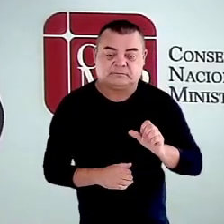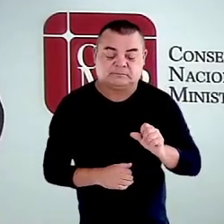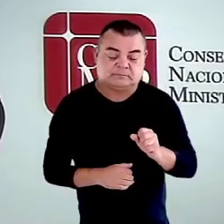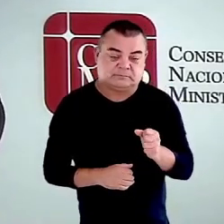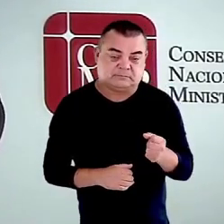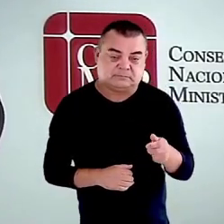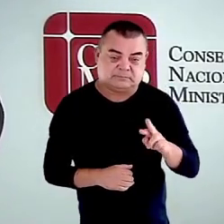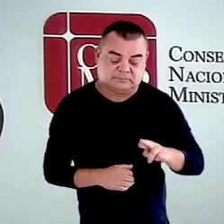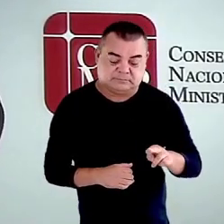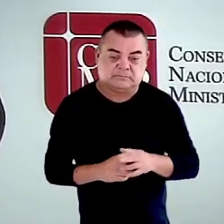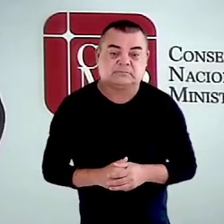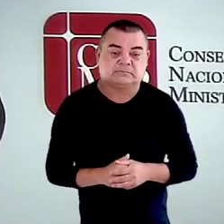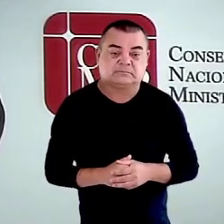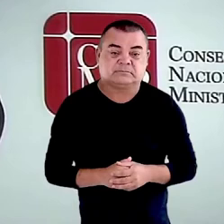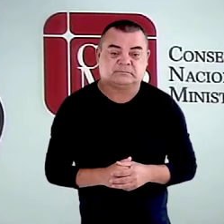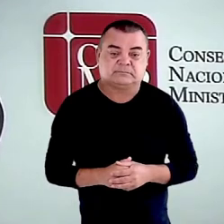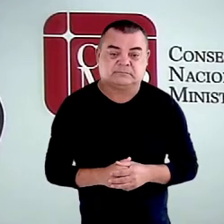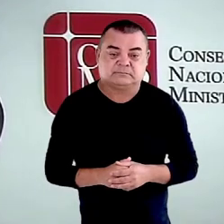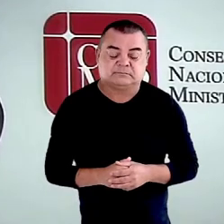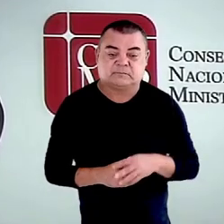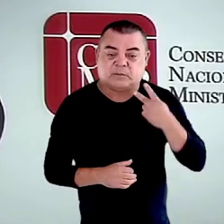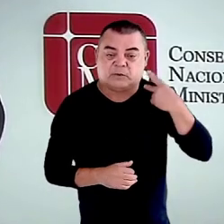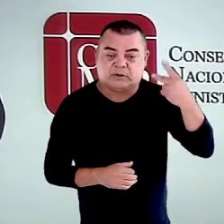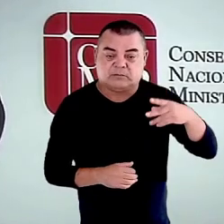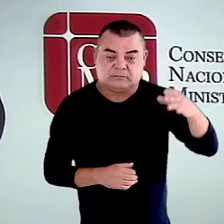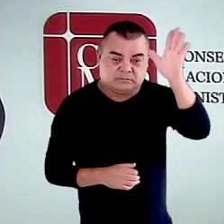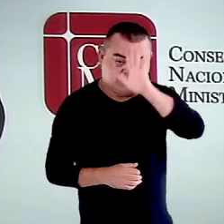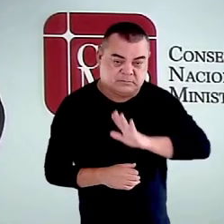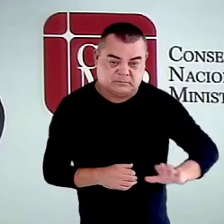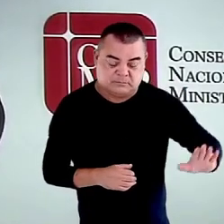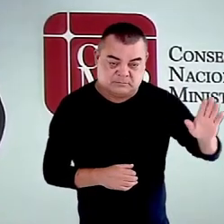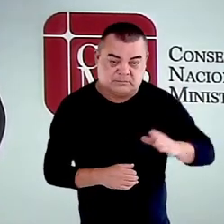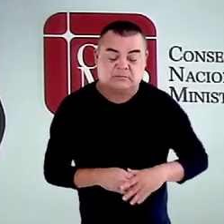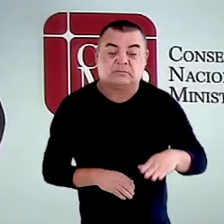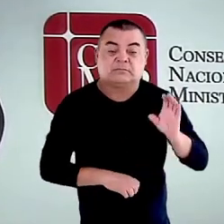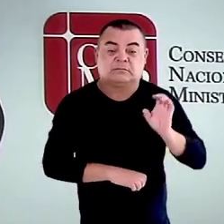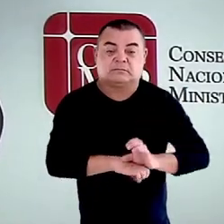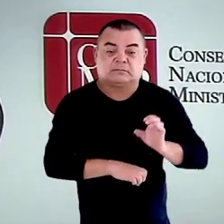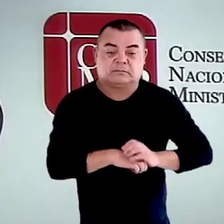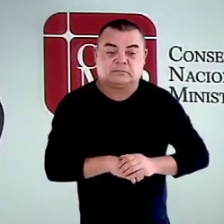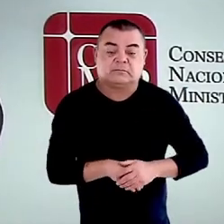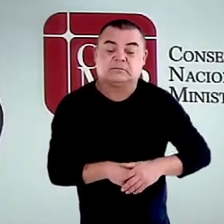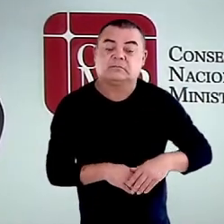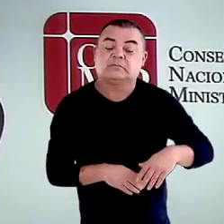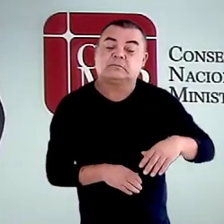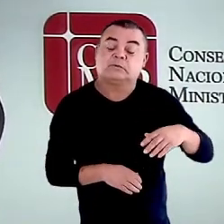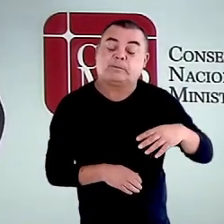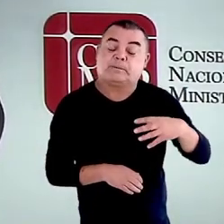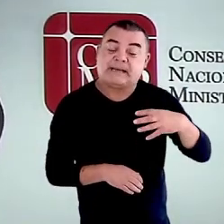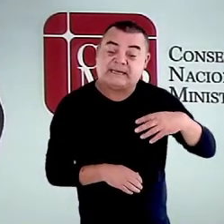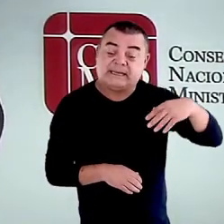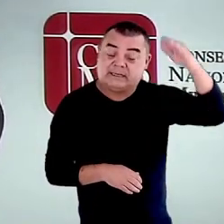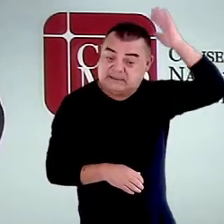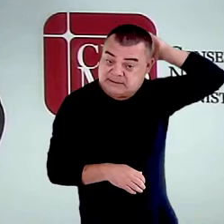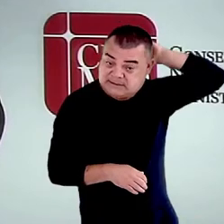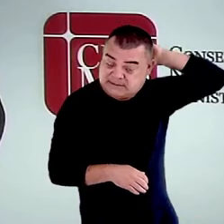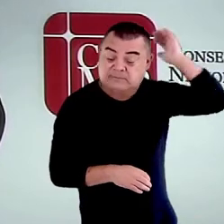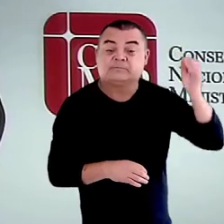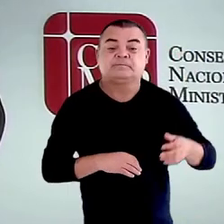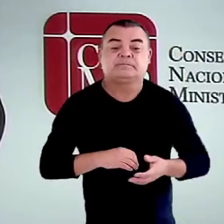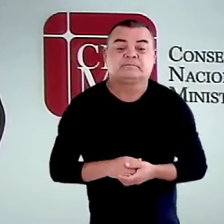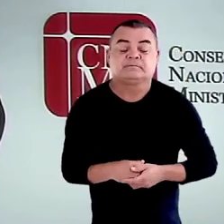Nadermatos, Procurador-Geral de Justiça do Estado do Pará. Afonso Henrique de Miranda Teixeira,